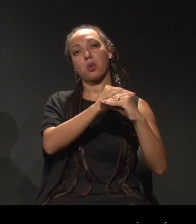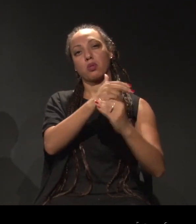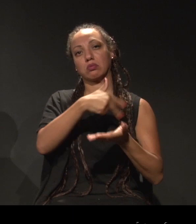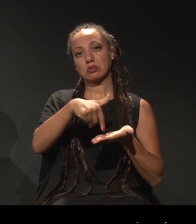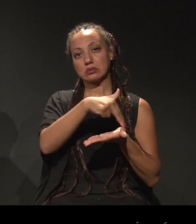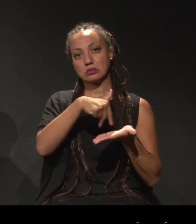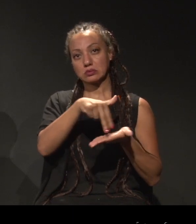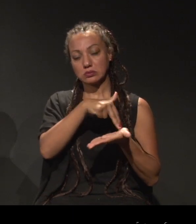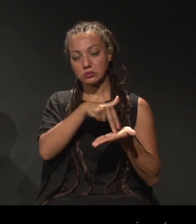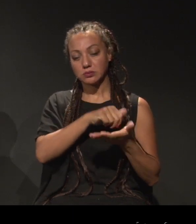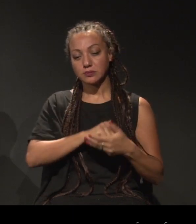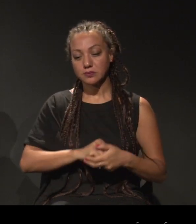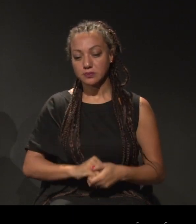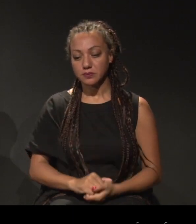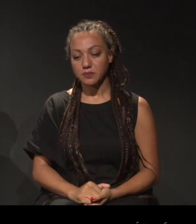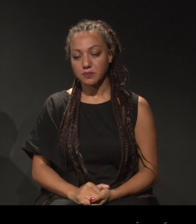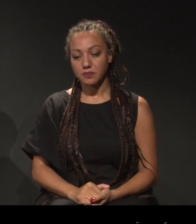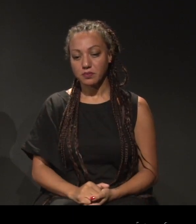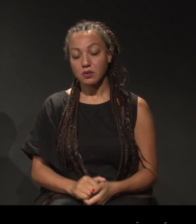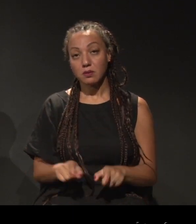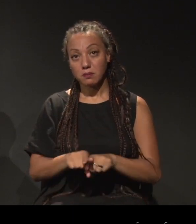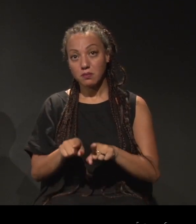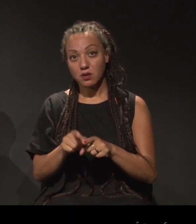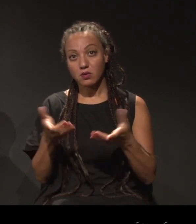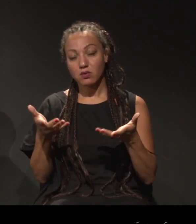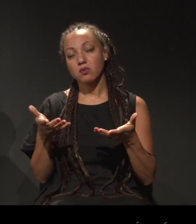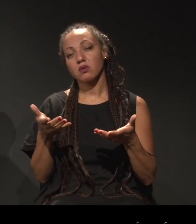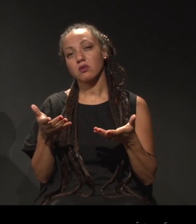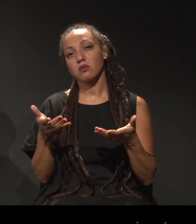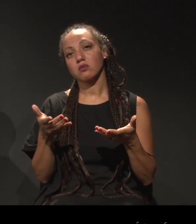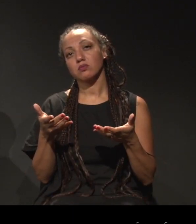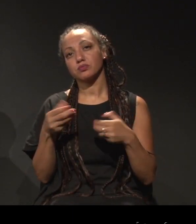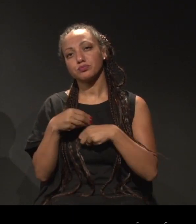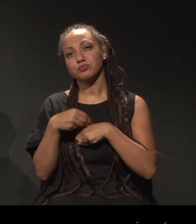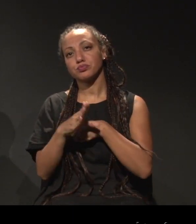Eu queria aqui abrir um salve também, dar um salve.